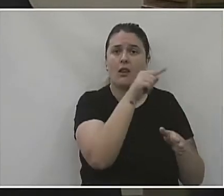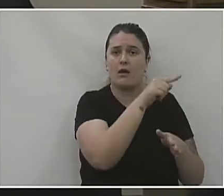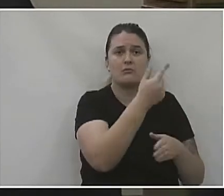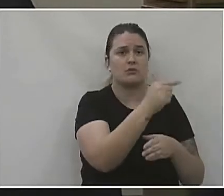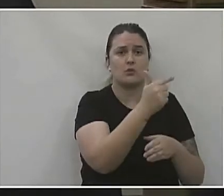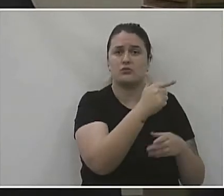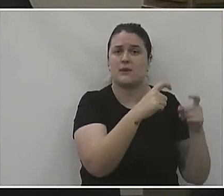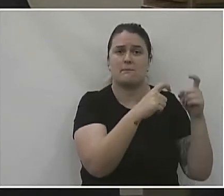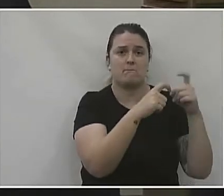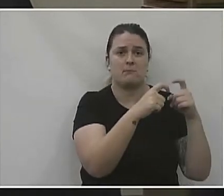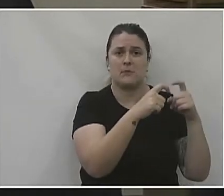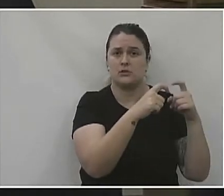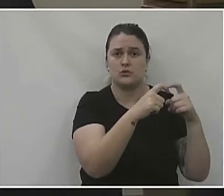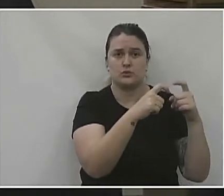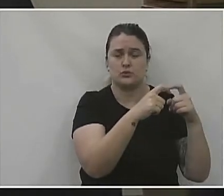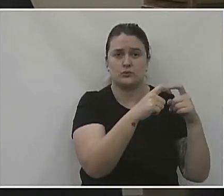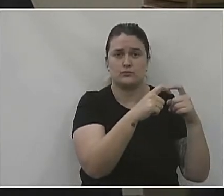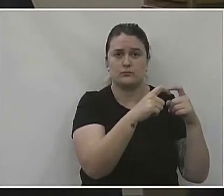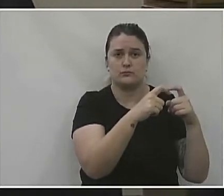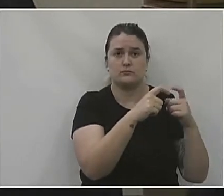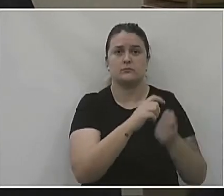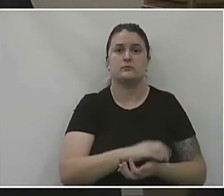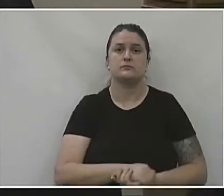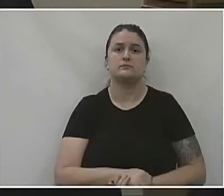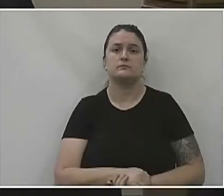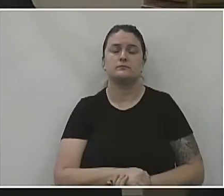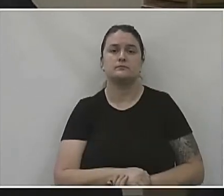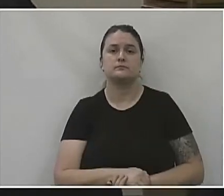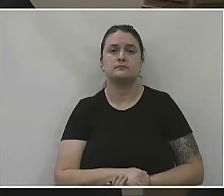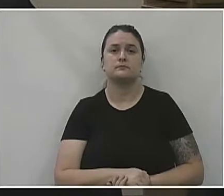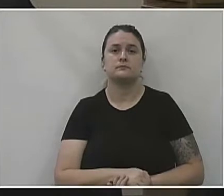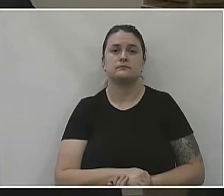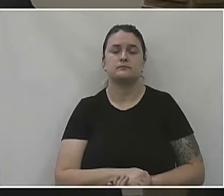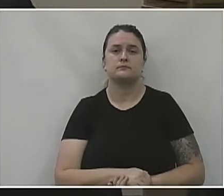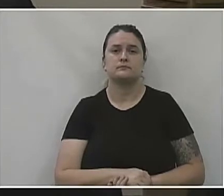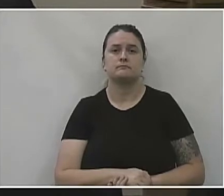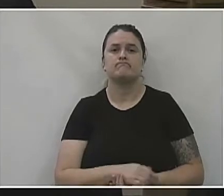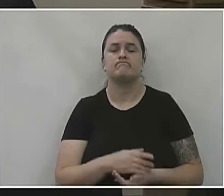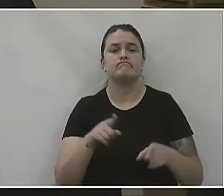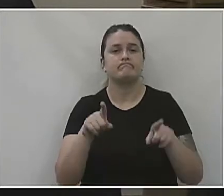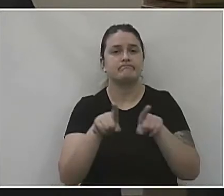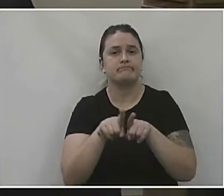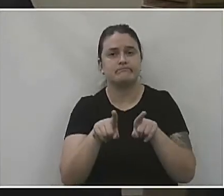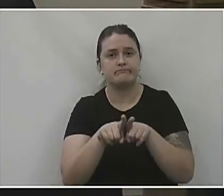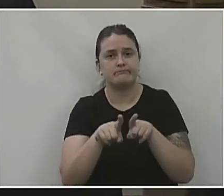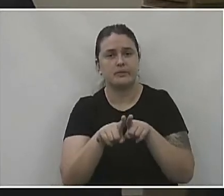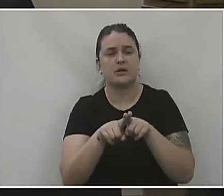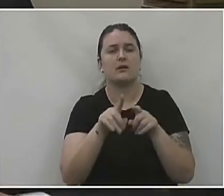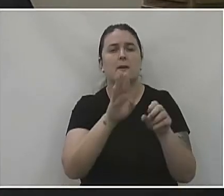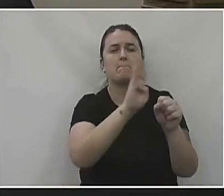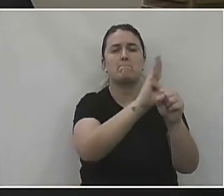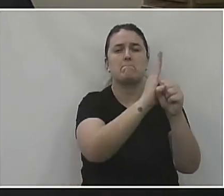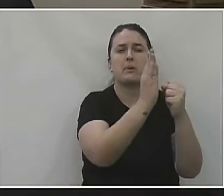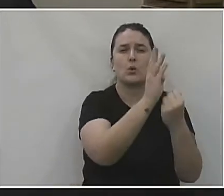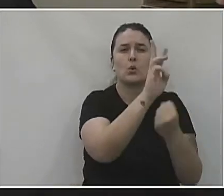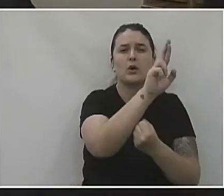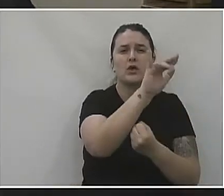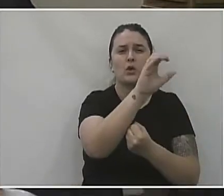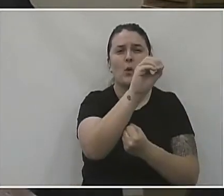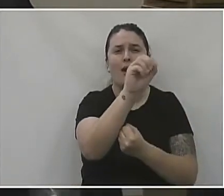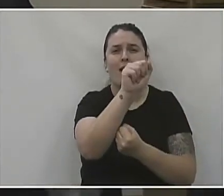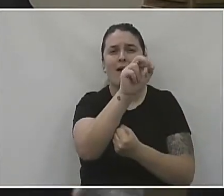não tendo um médico certo para a unidade do Limeira. Em relação também ali, Rio da Areia, Rocil,